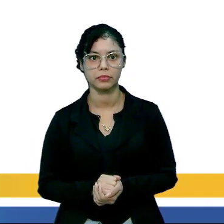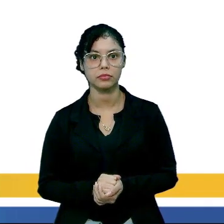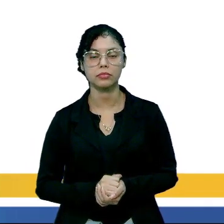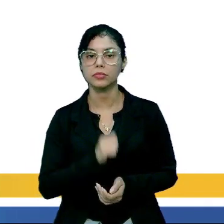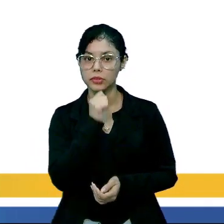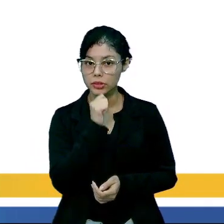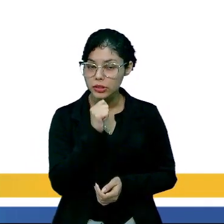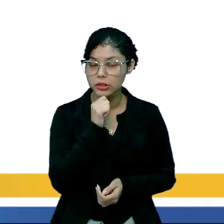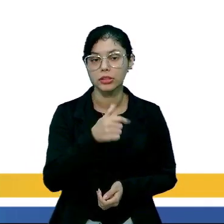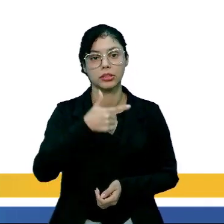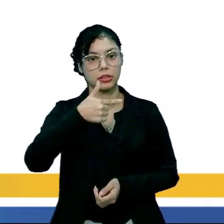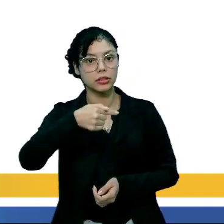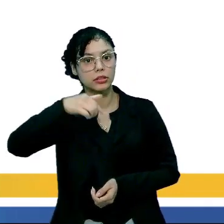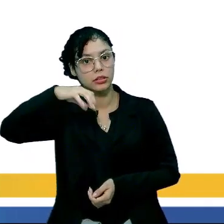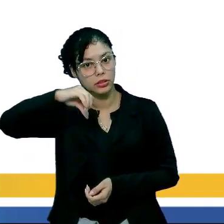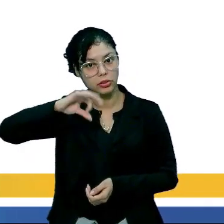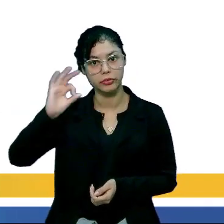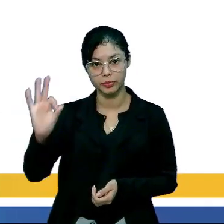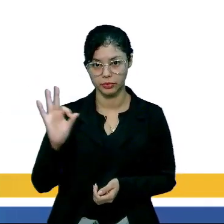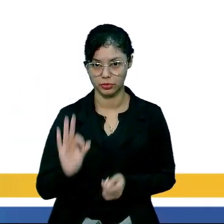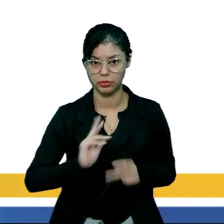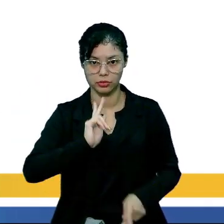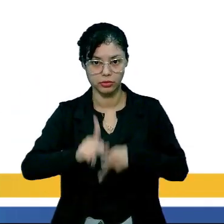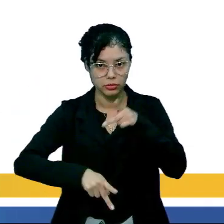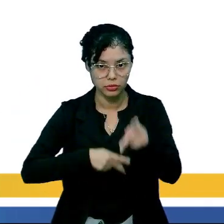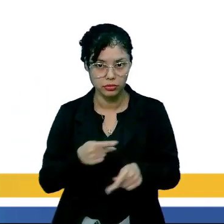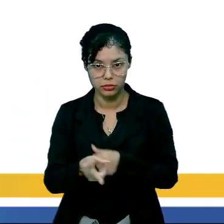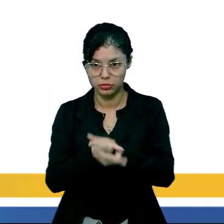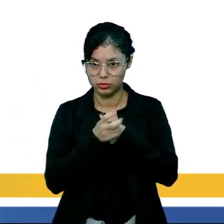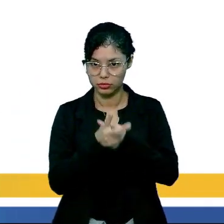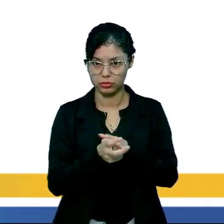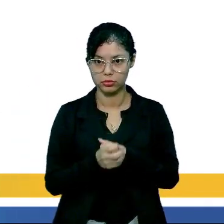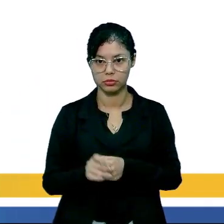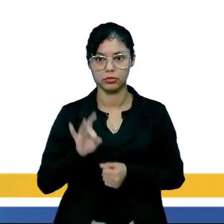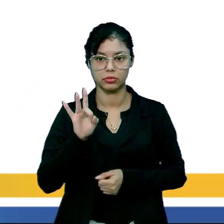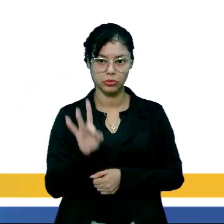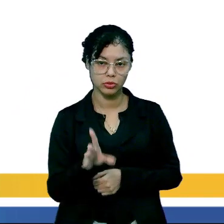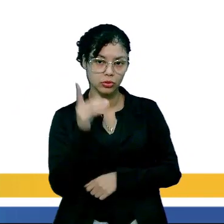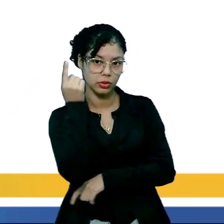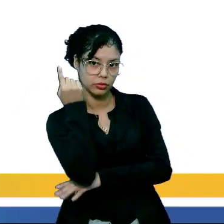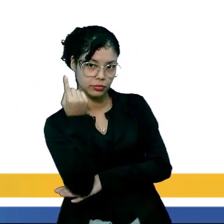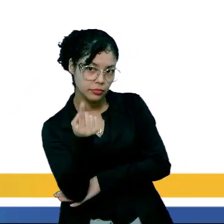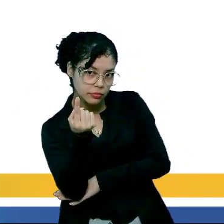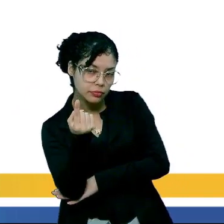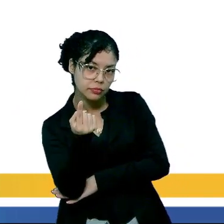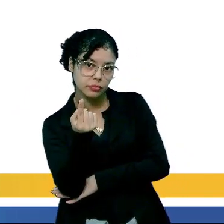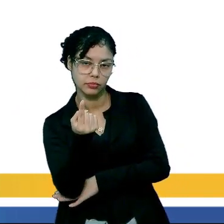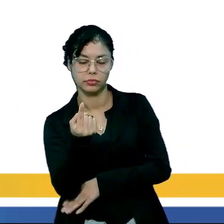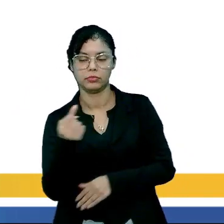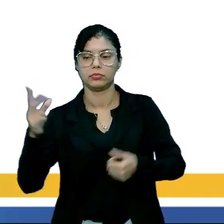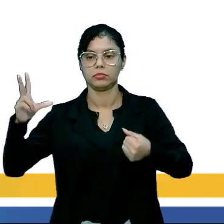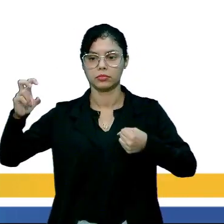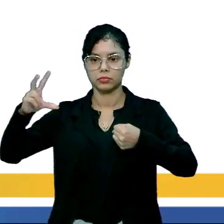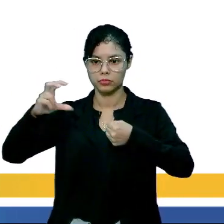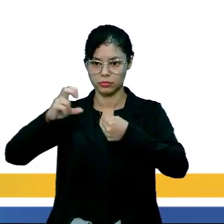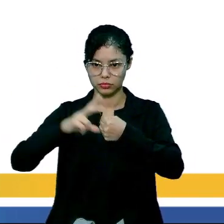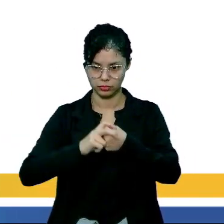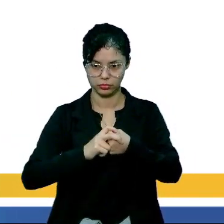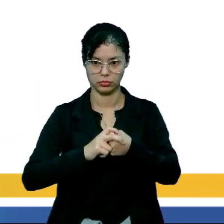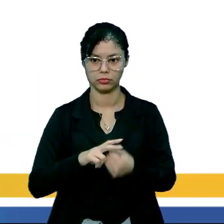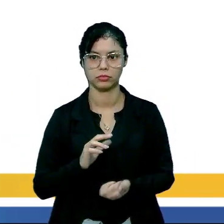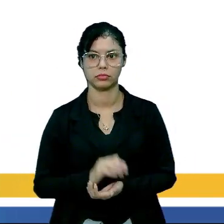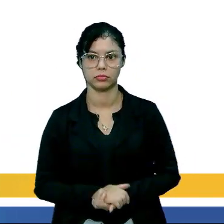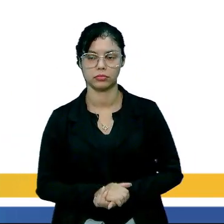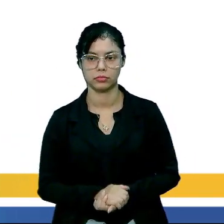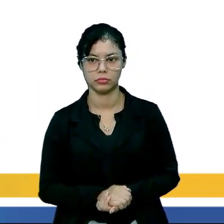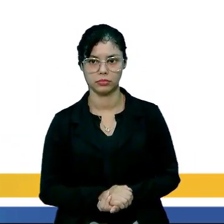Constatou-se ainda que 79% dessa população contraiu apenas